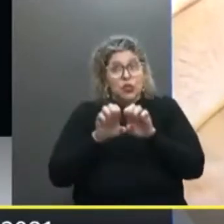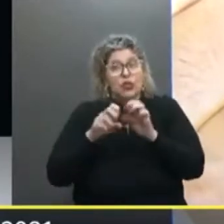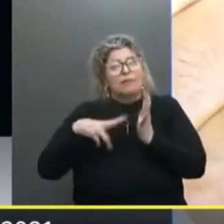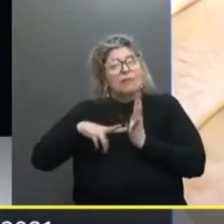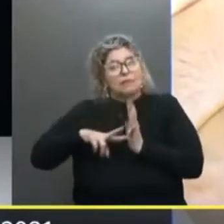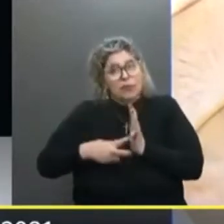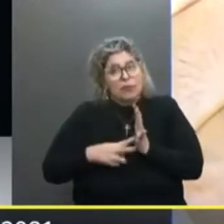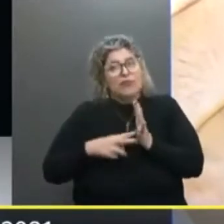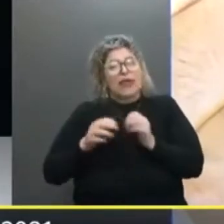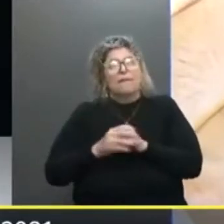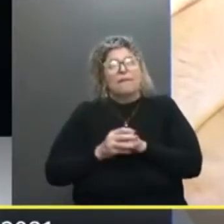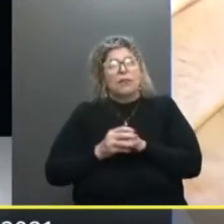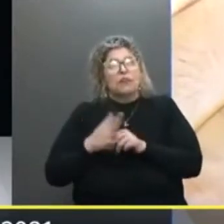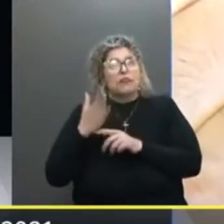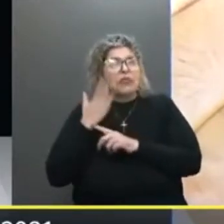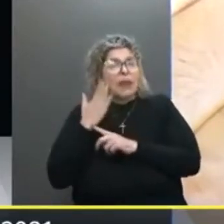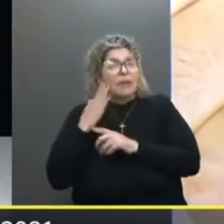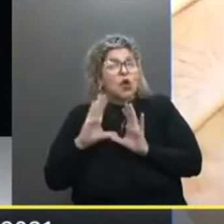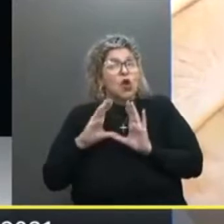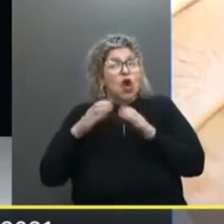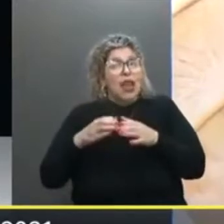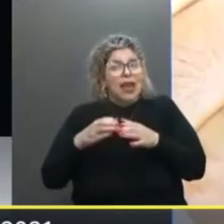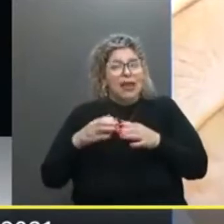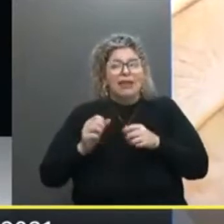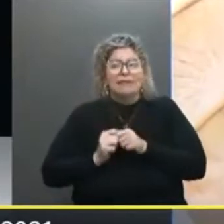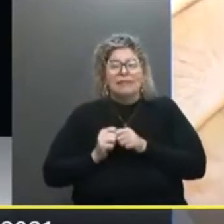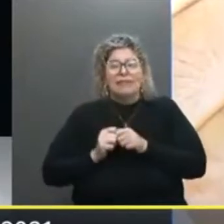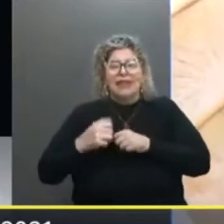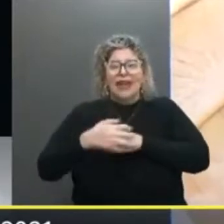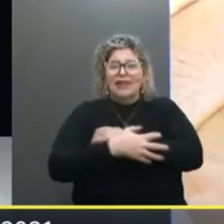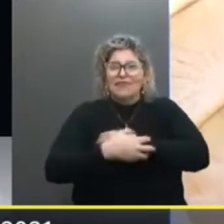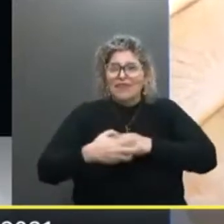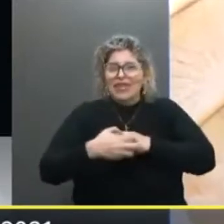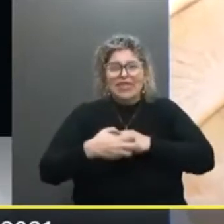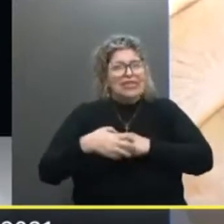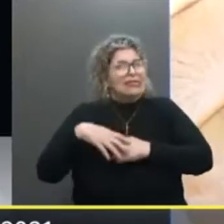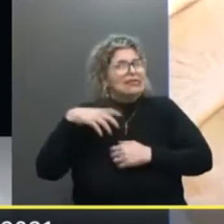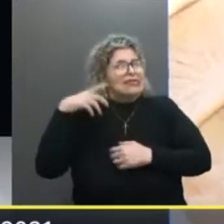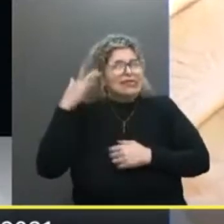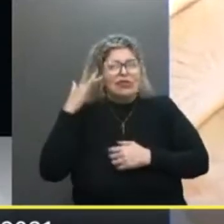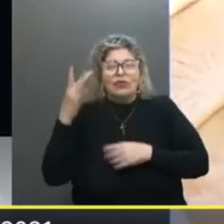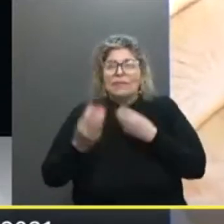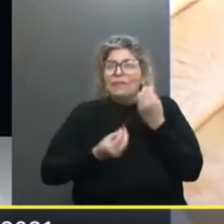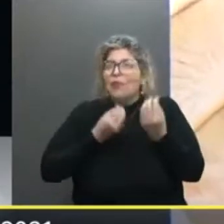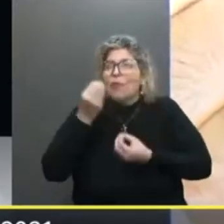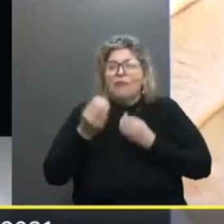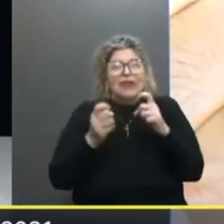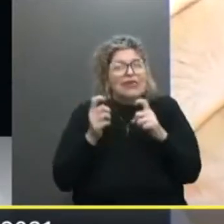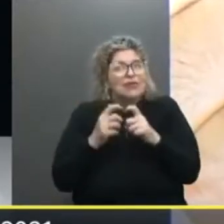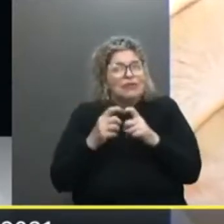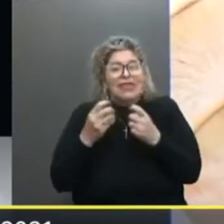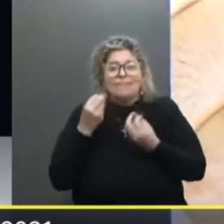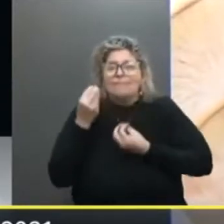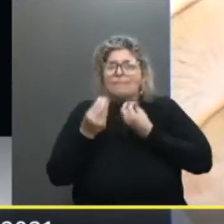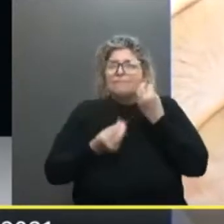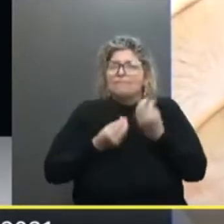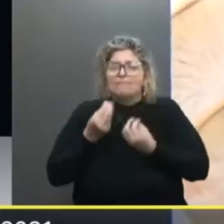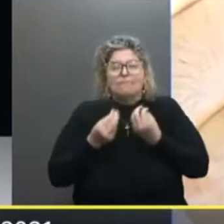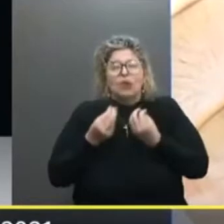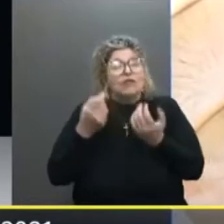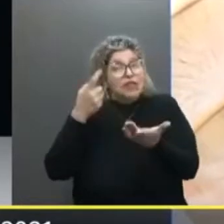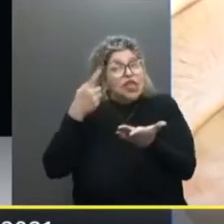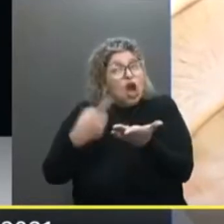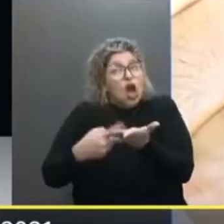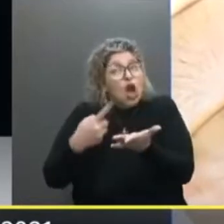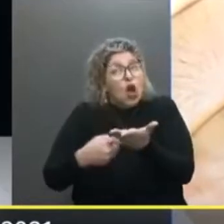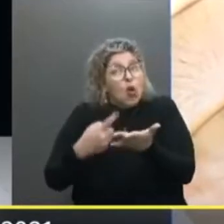Simers Fez? Nós sabíamos Que o colega Lá na periferia Estava sofrendo Porque ele não sabia Exatamente como Fazer o manejo E nós fizemos Um